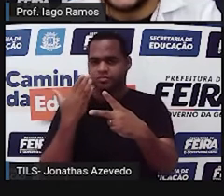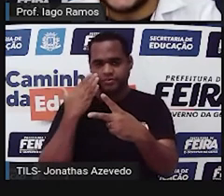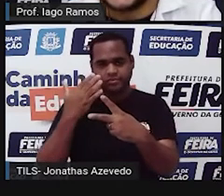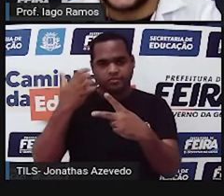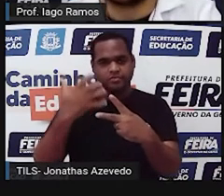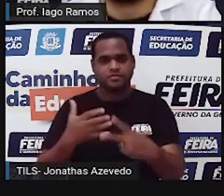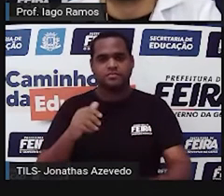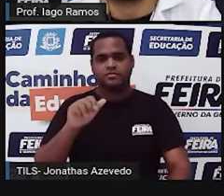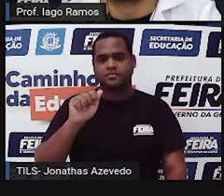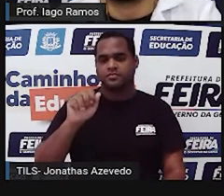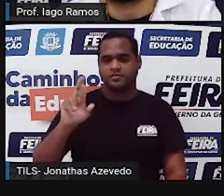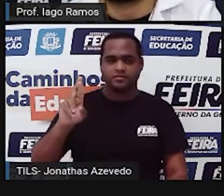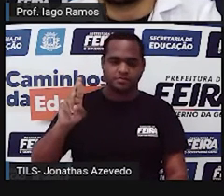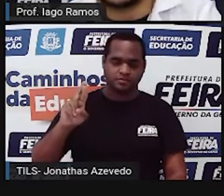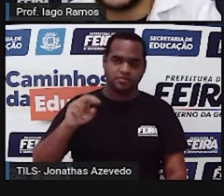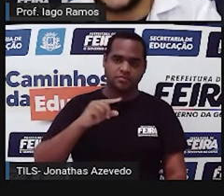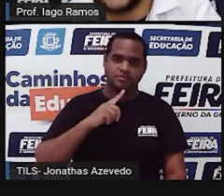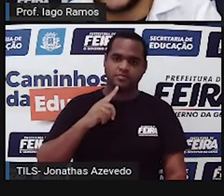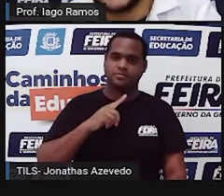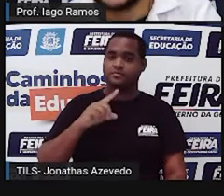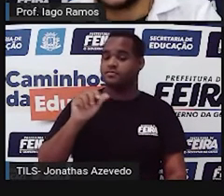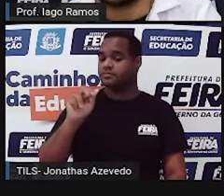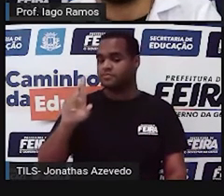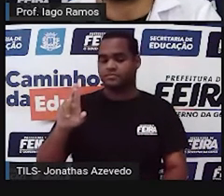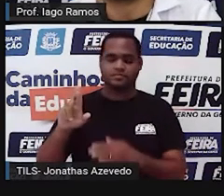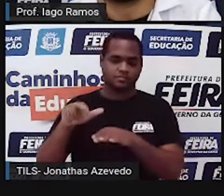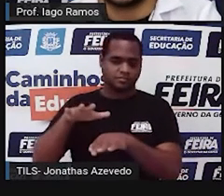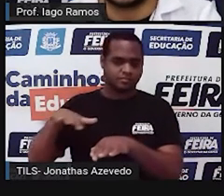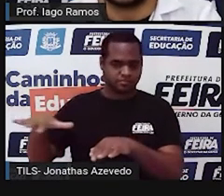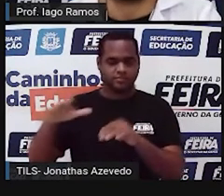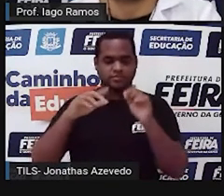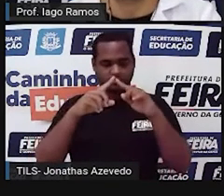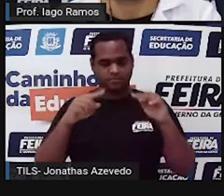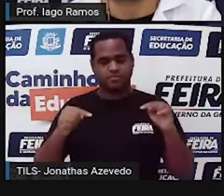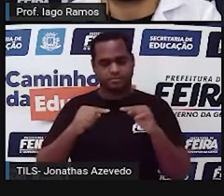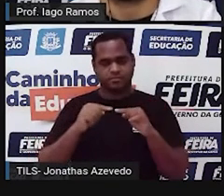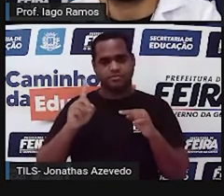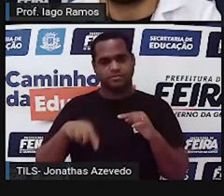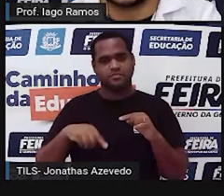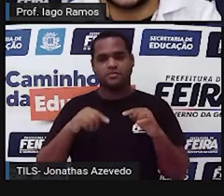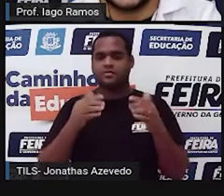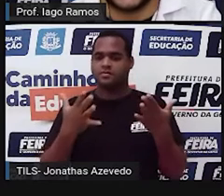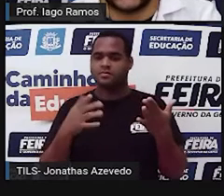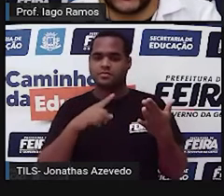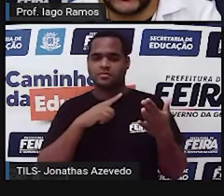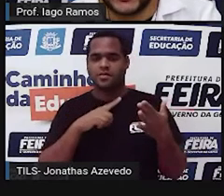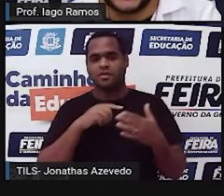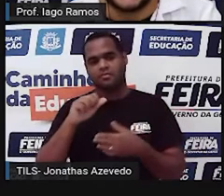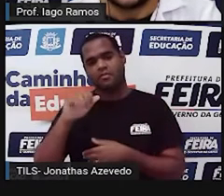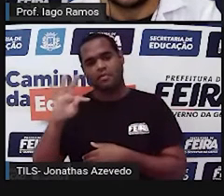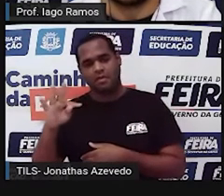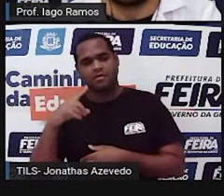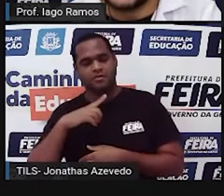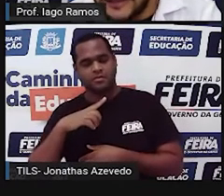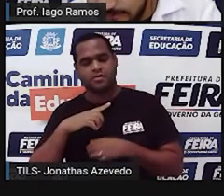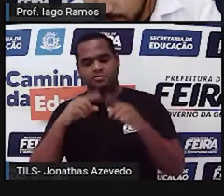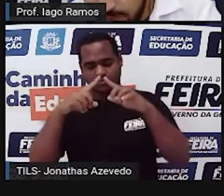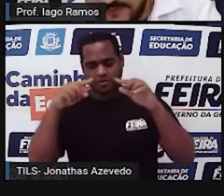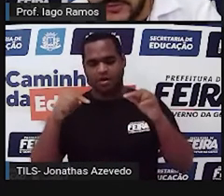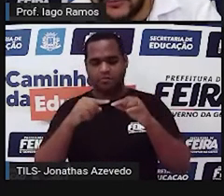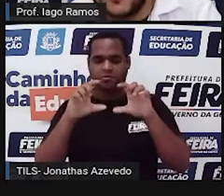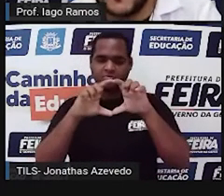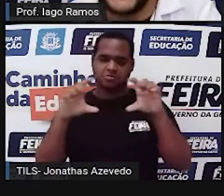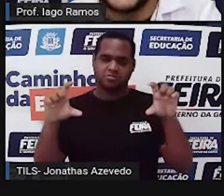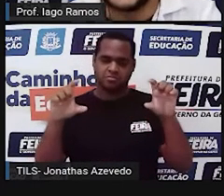R que tem a ver com a área do retângulo e uma T que tem a ver com a área dos triângulos. Como assim,